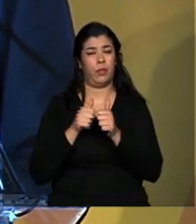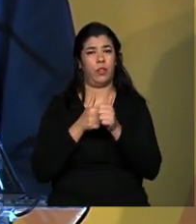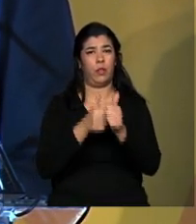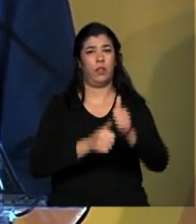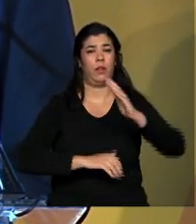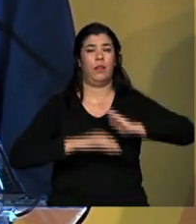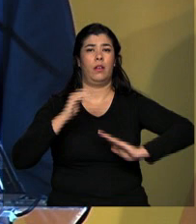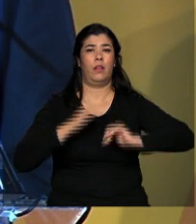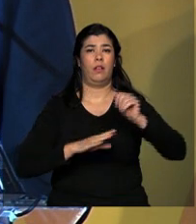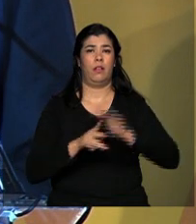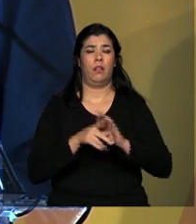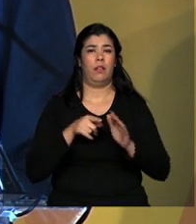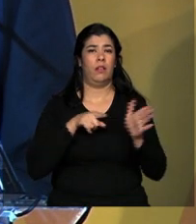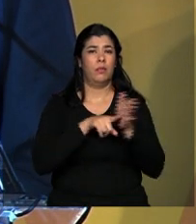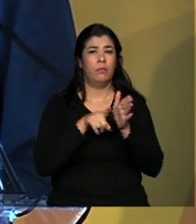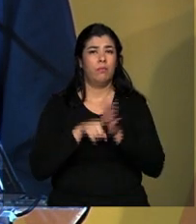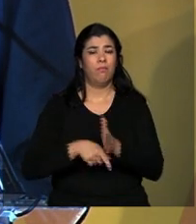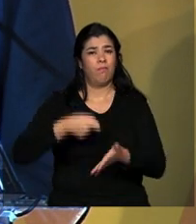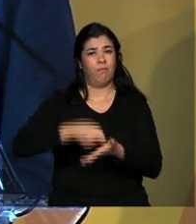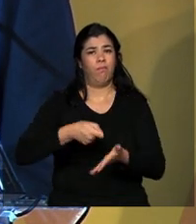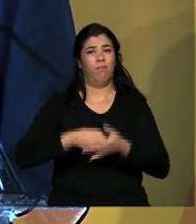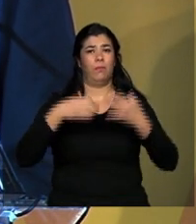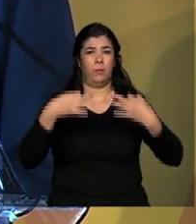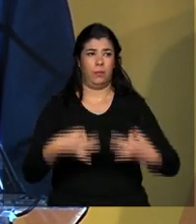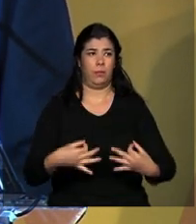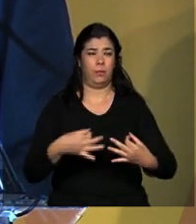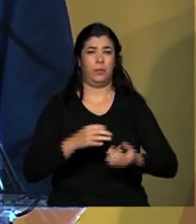abordagem rigorosa,